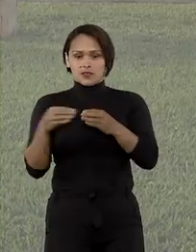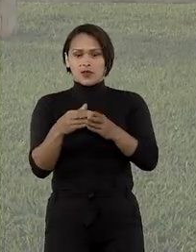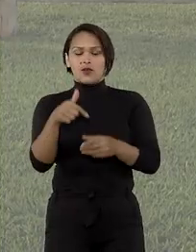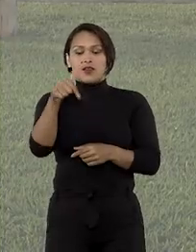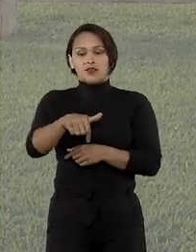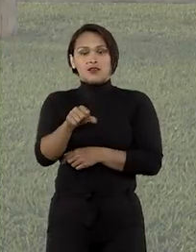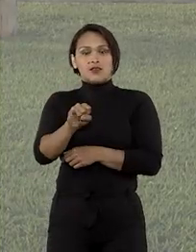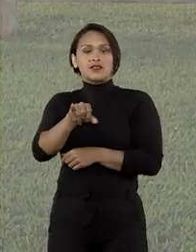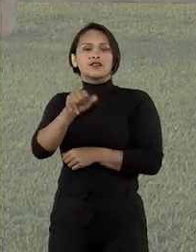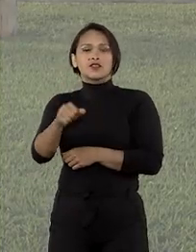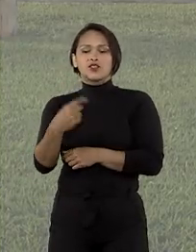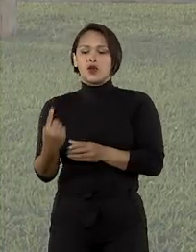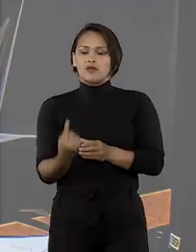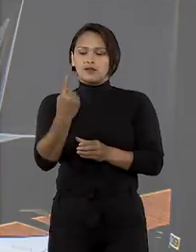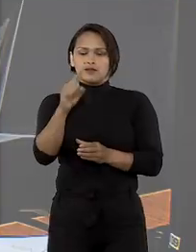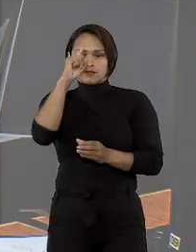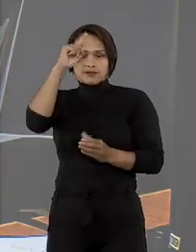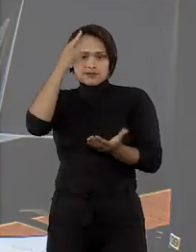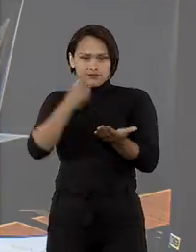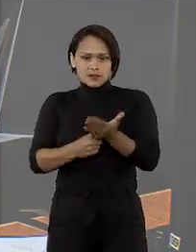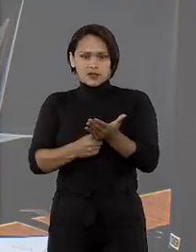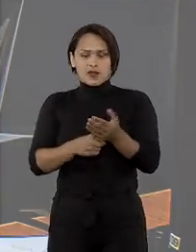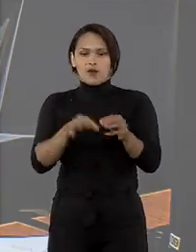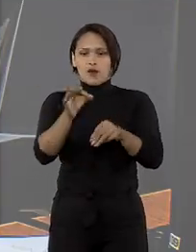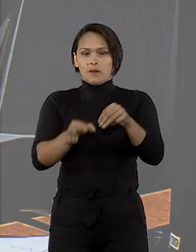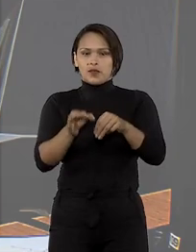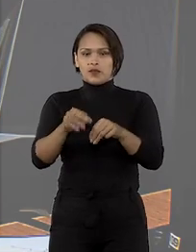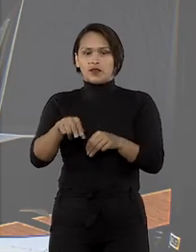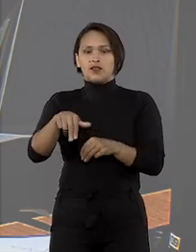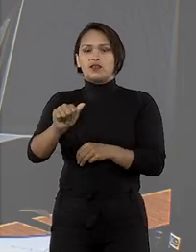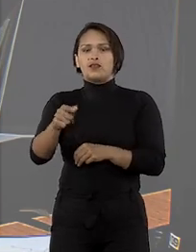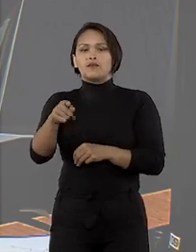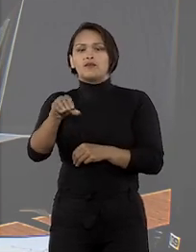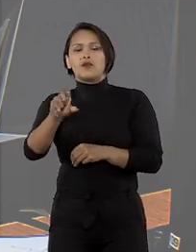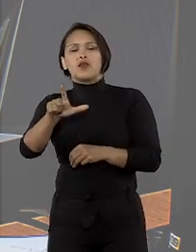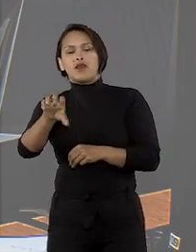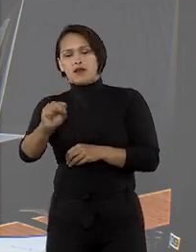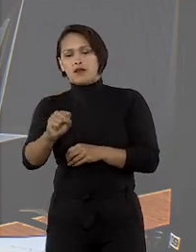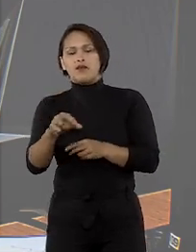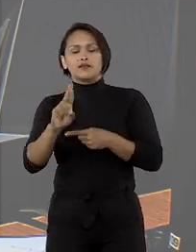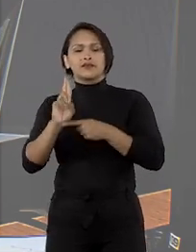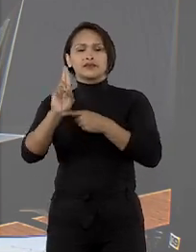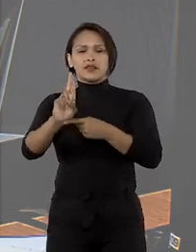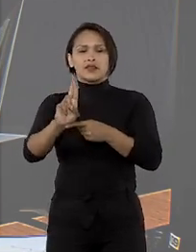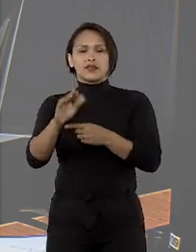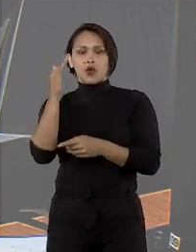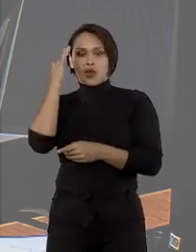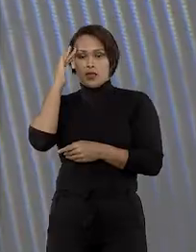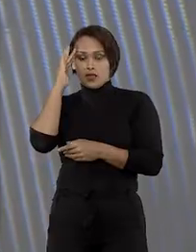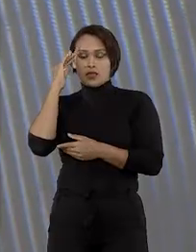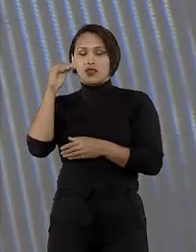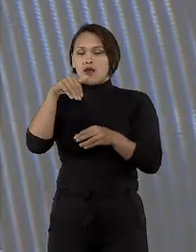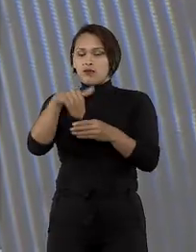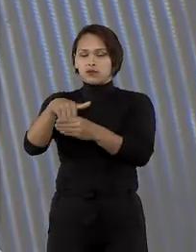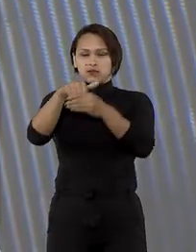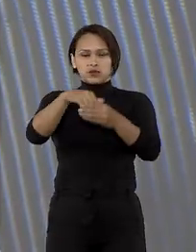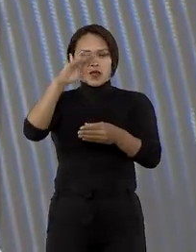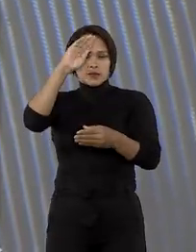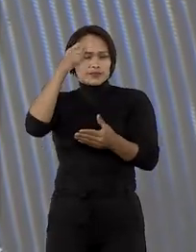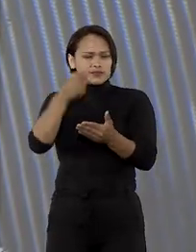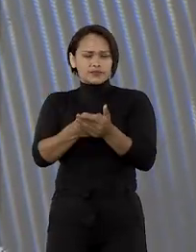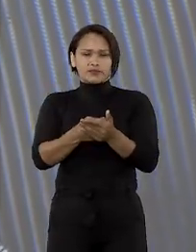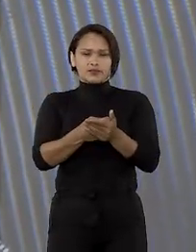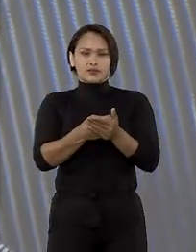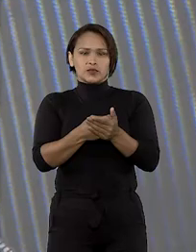No STJ, em decisão monocrática, o ministro Napoleão Nunes Maia Filho, relator do recurso, entendeu que o acórdão não